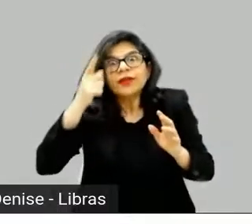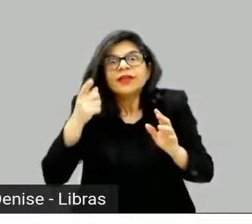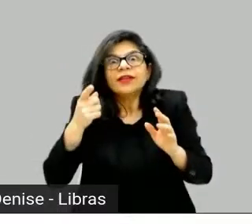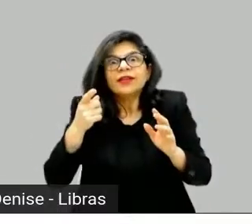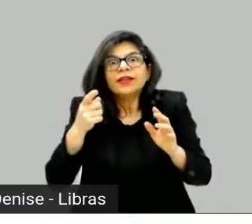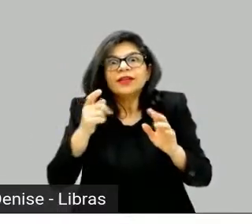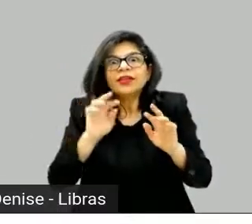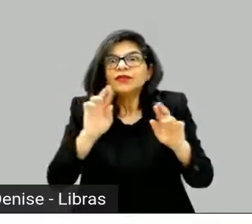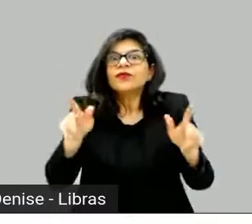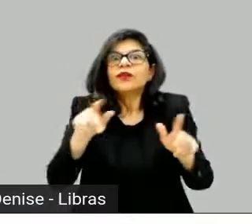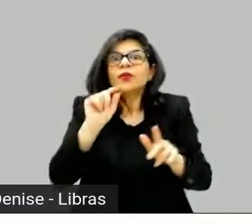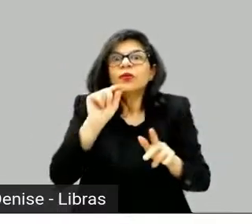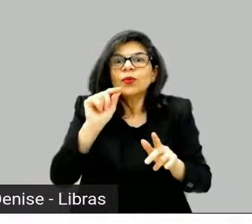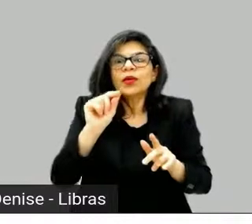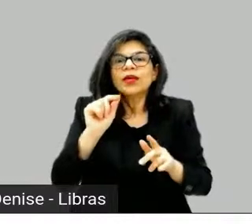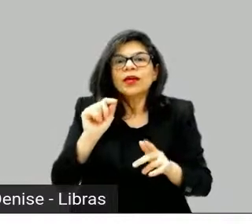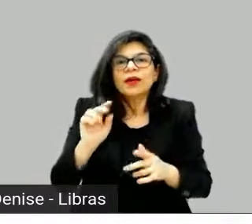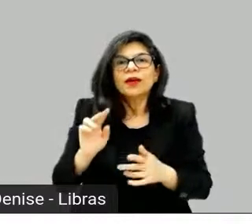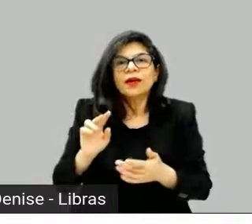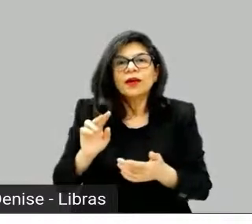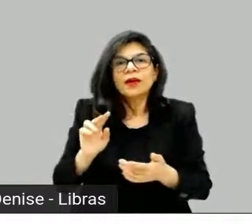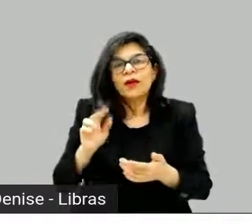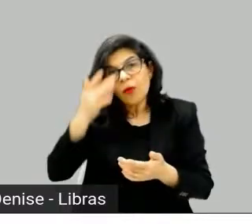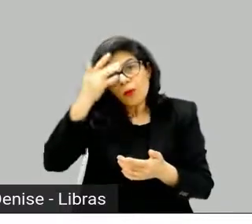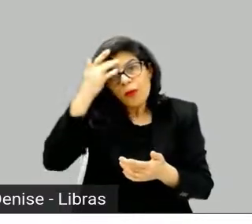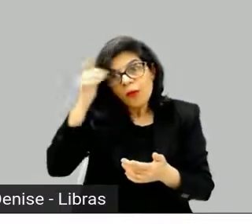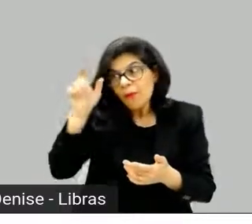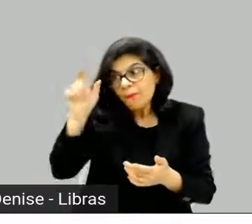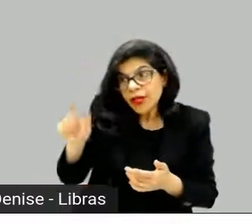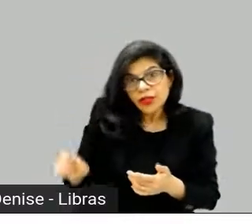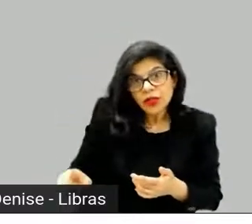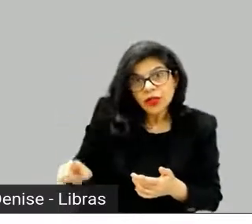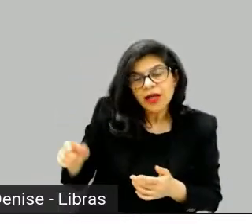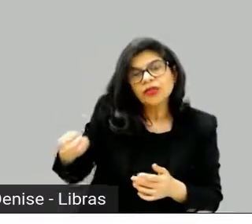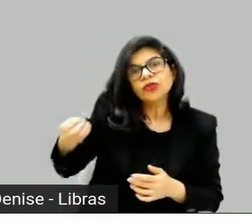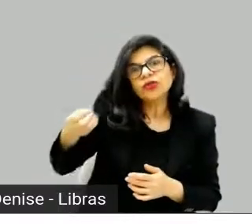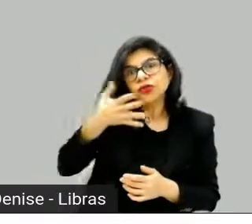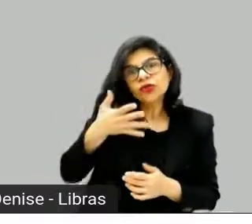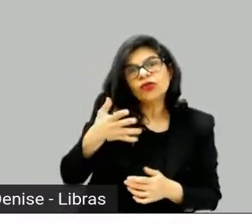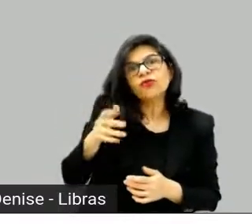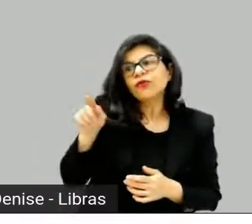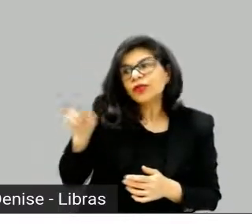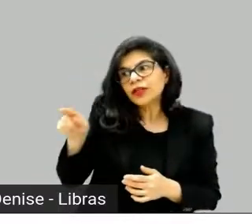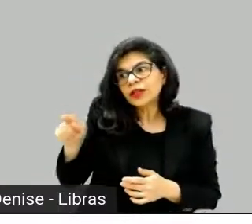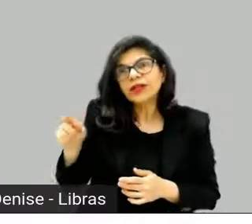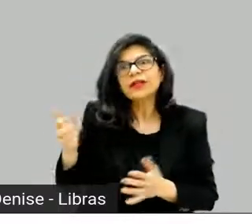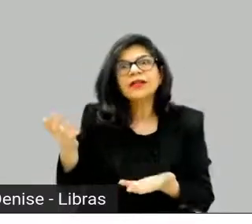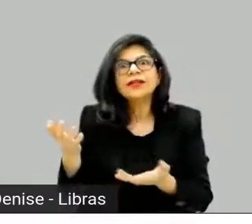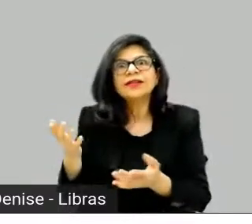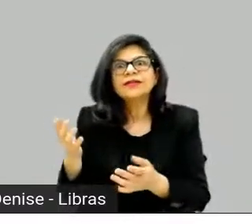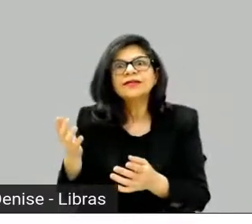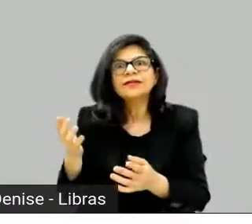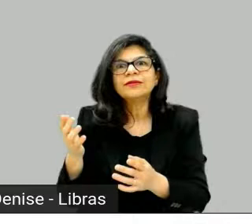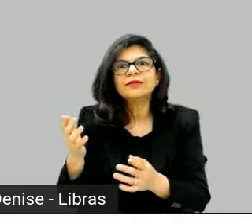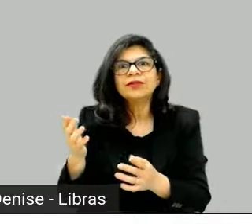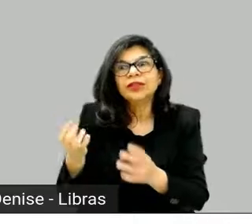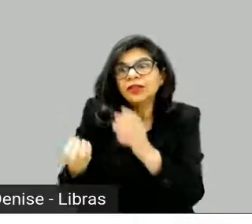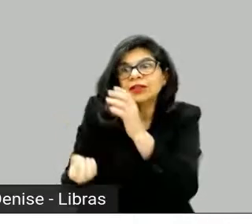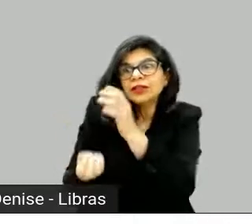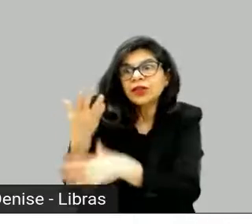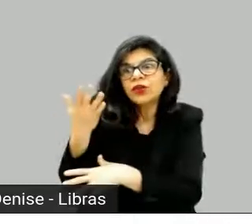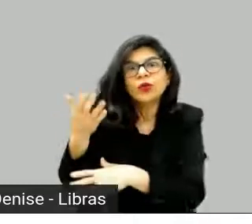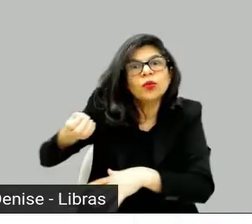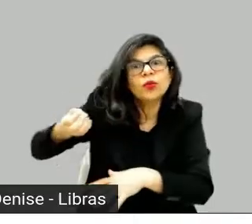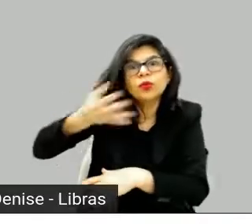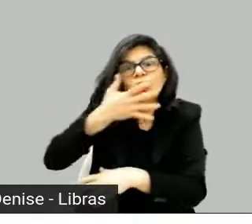diferente, mas fez o papel que eu precisava, que era ser uma ameaça, precisava de uma ameaça. Então, criei uma outra ameaça, o personagem era